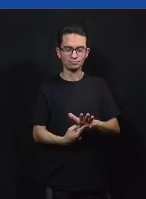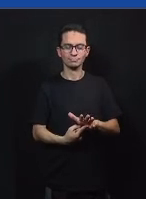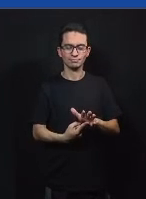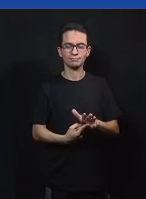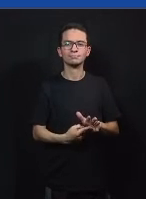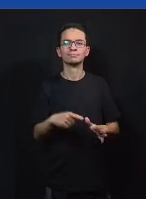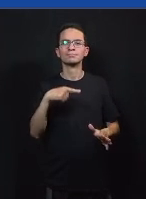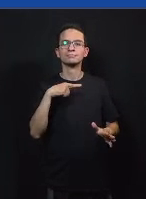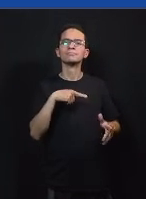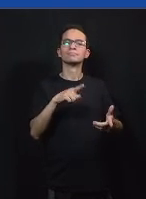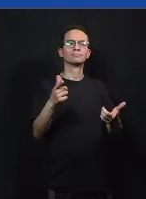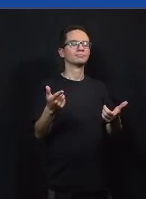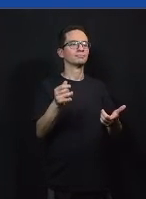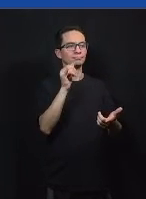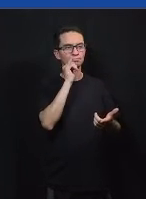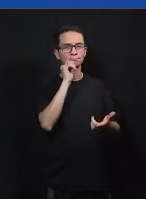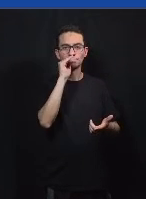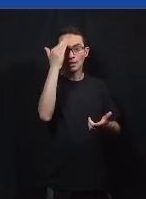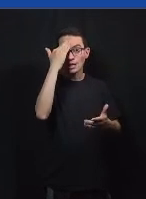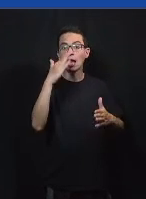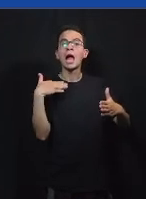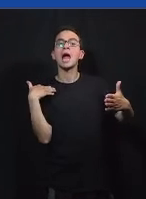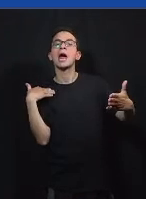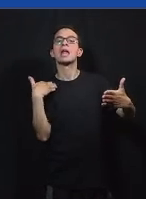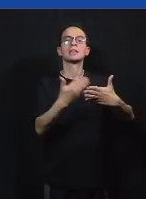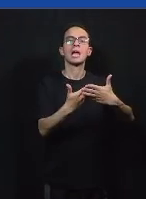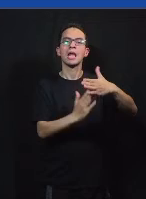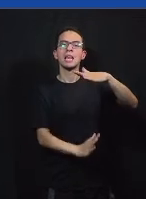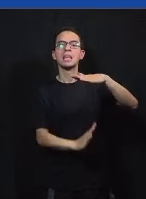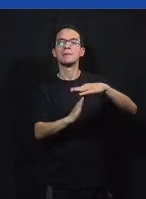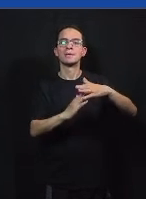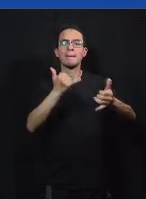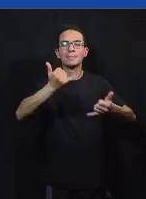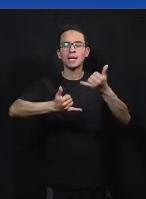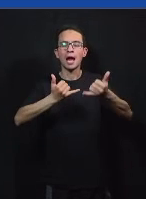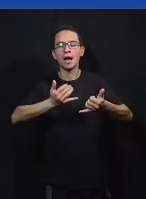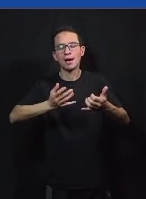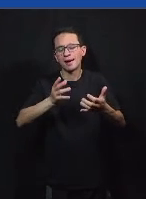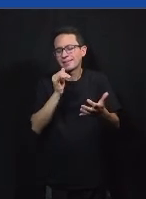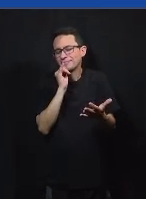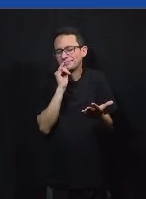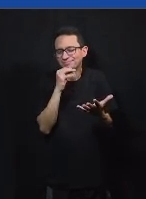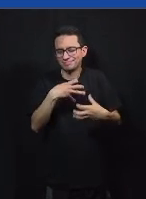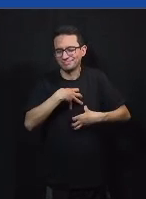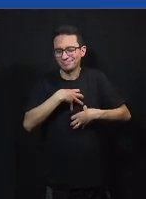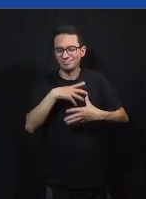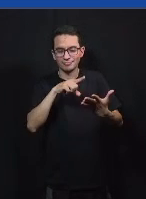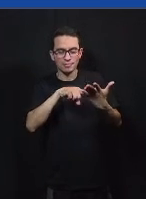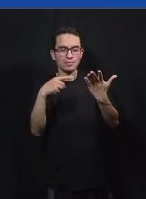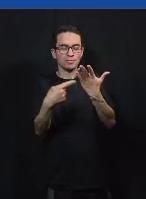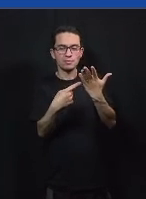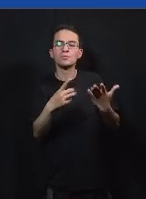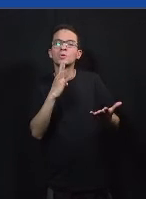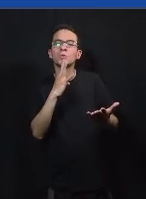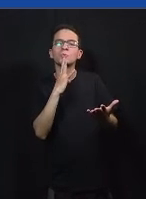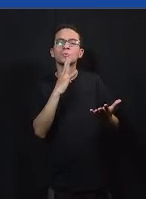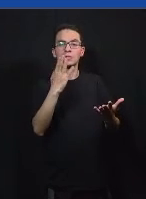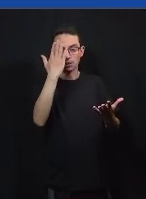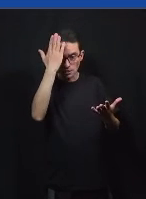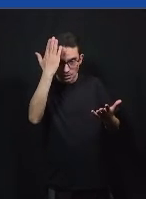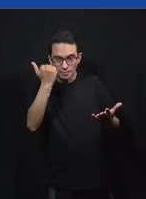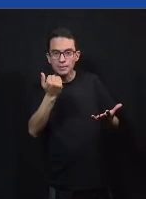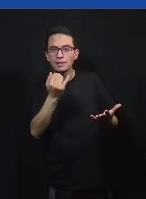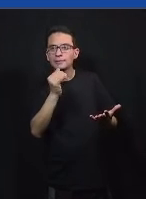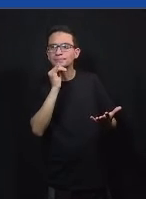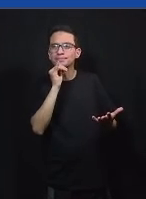é de entender quais são os limites é de brincar com o conhecimento para você tentar explorar os limites explorar as zonas